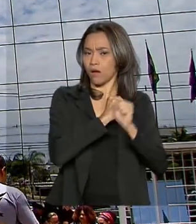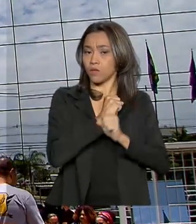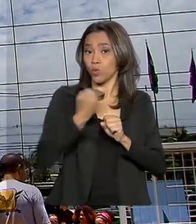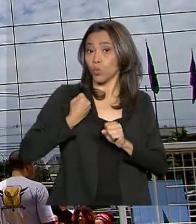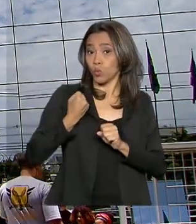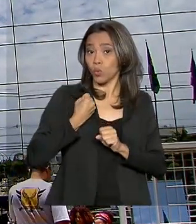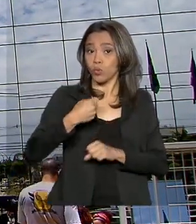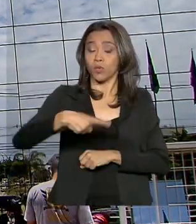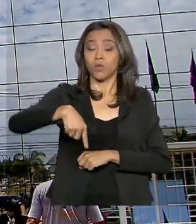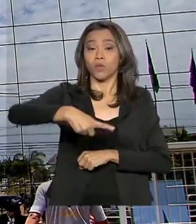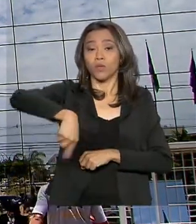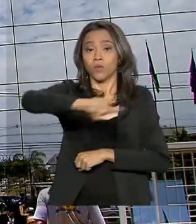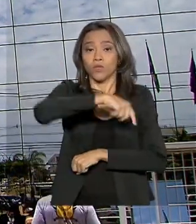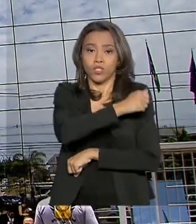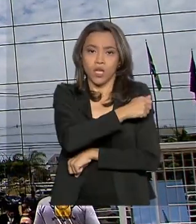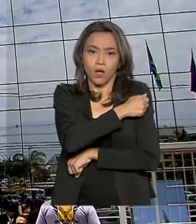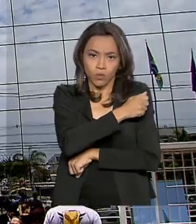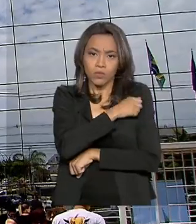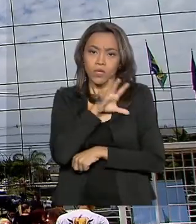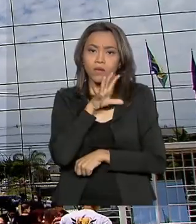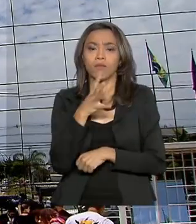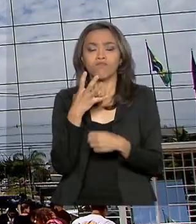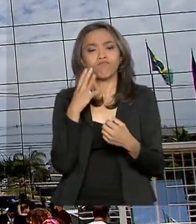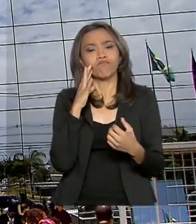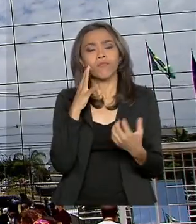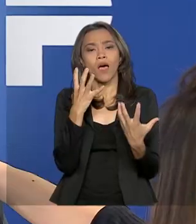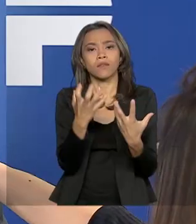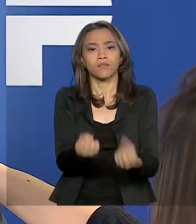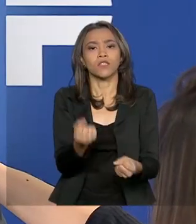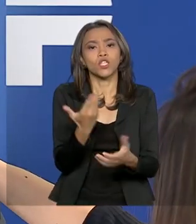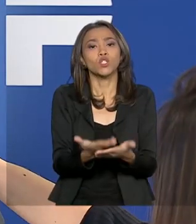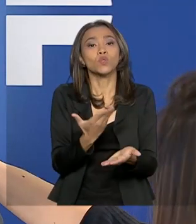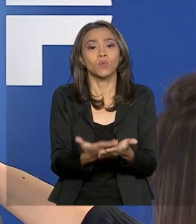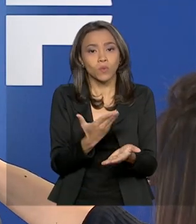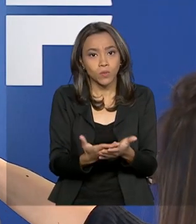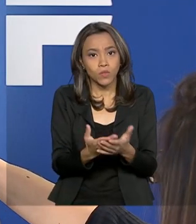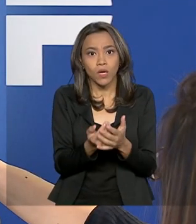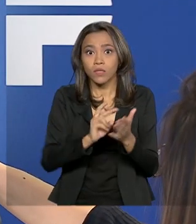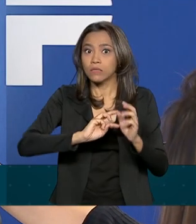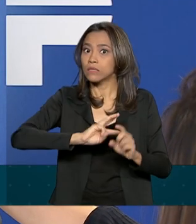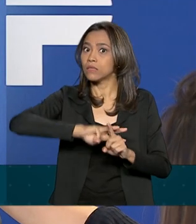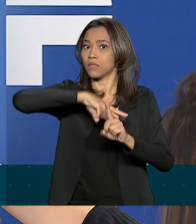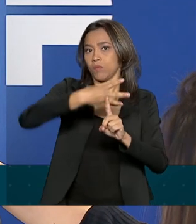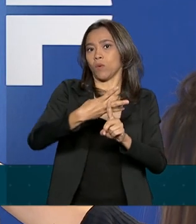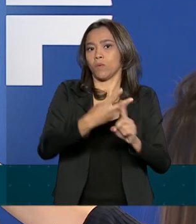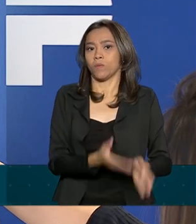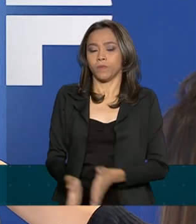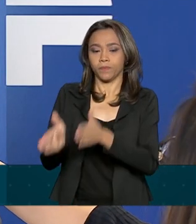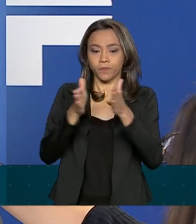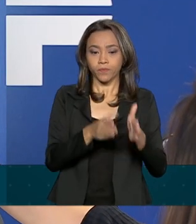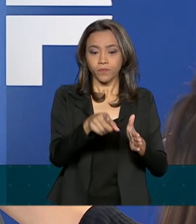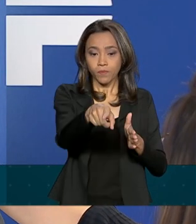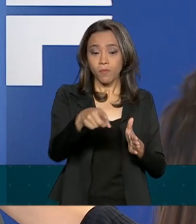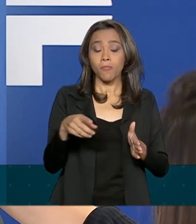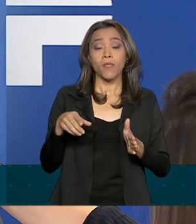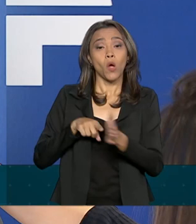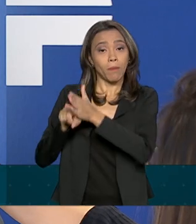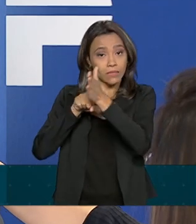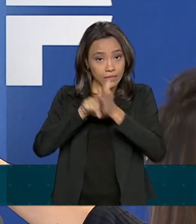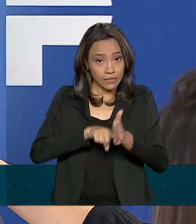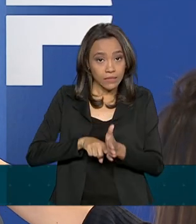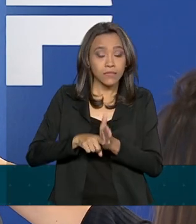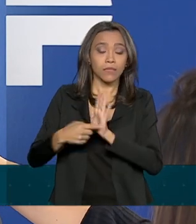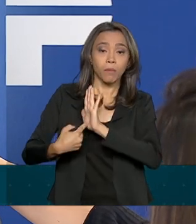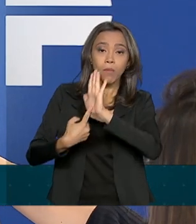alunos que ingressam nessa modalidade triplicou. O Censo 2018 mostra um número, um aumento